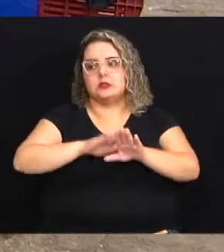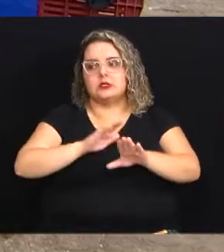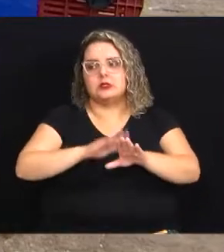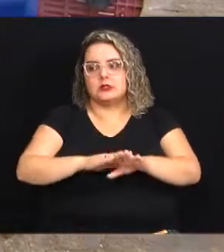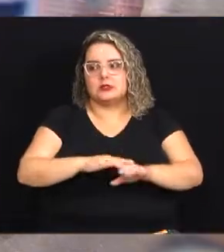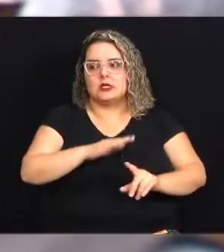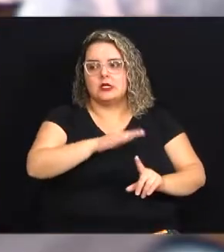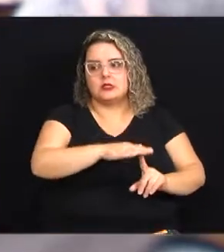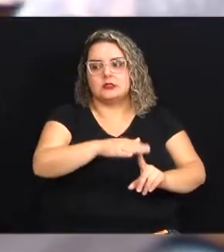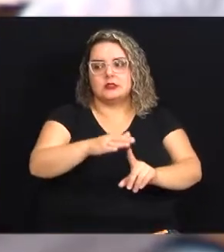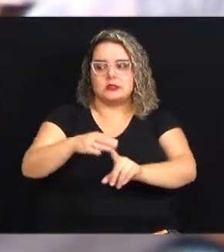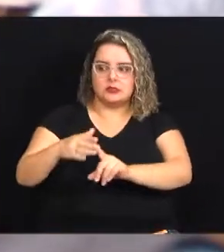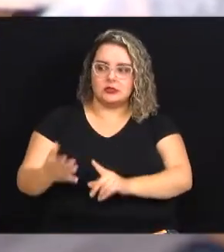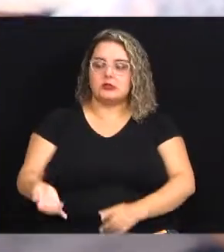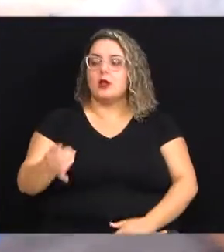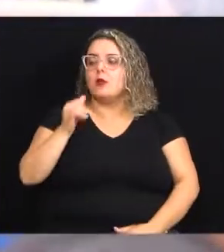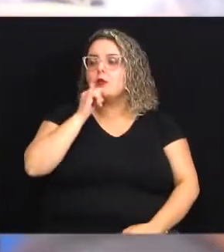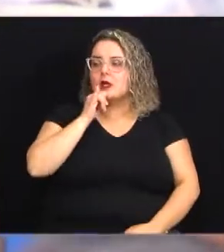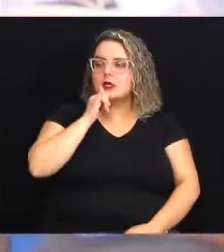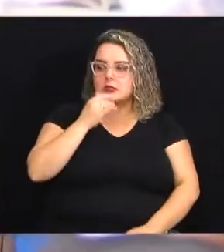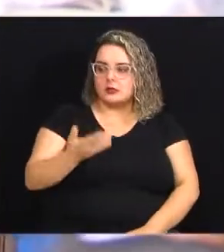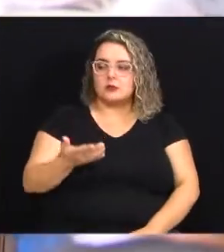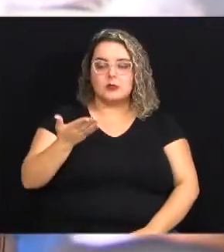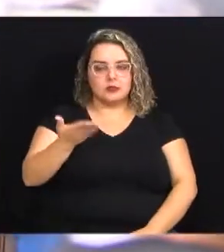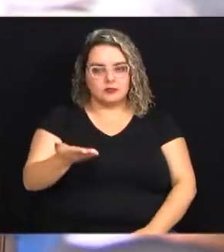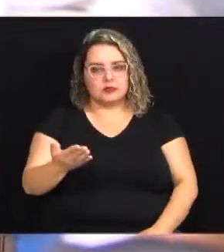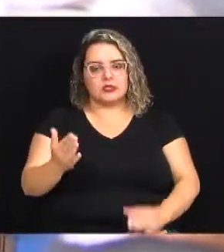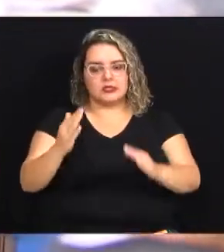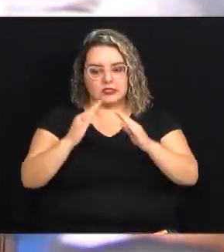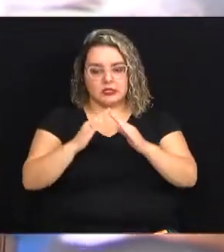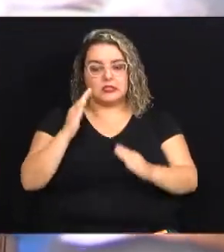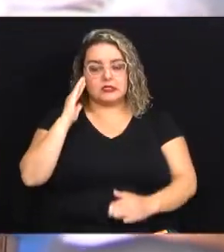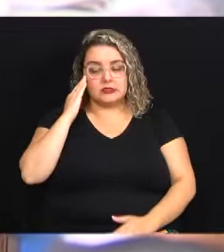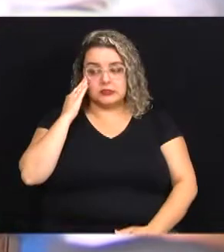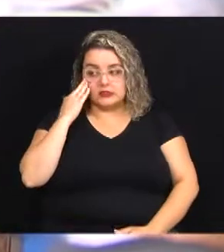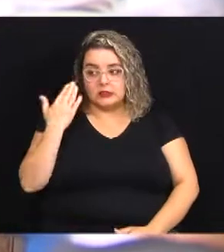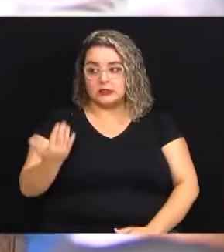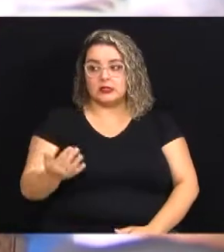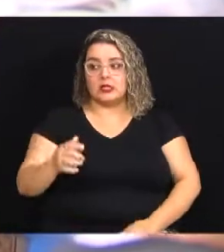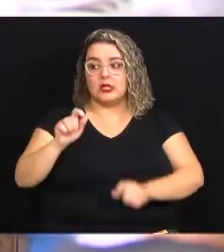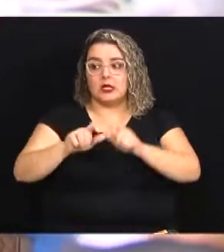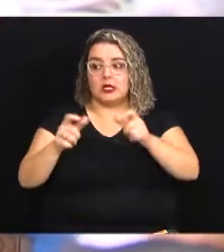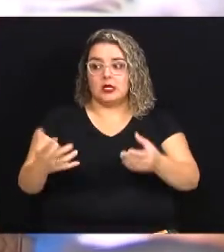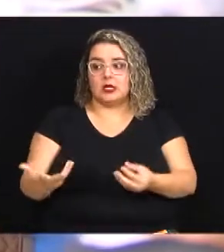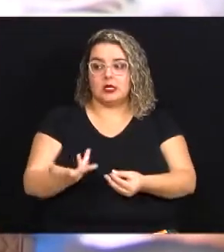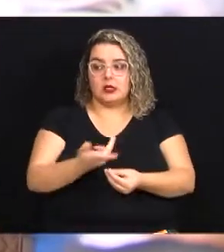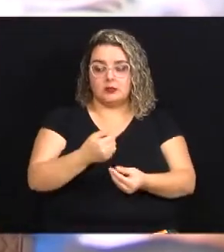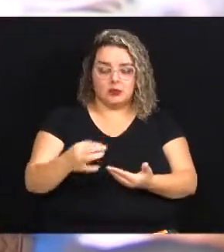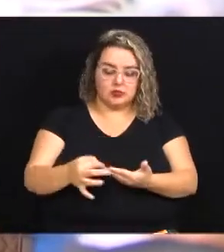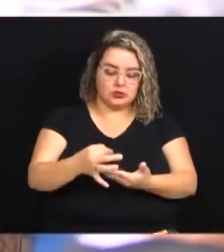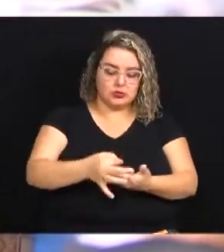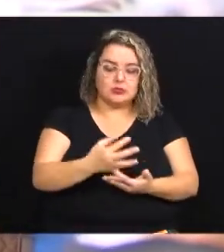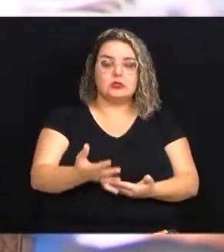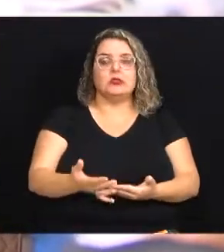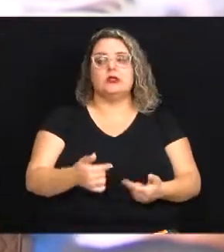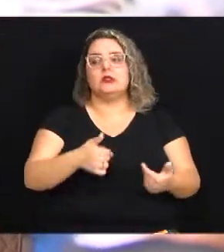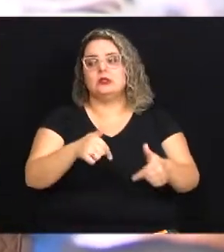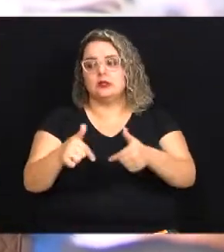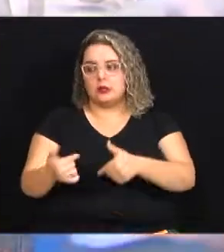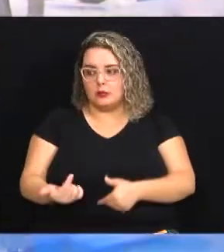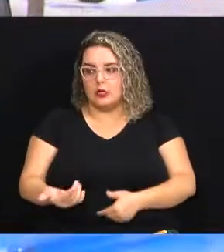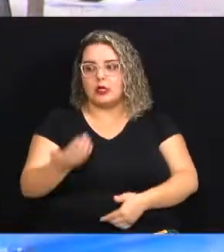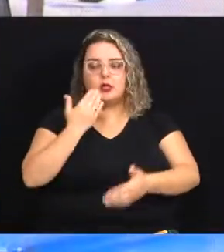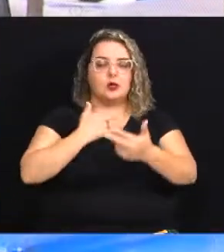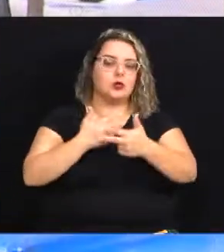atividades nessas feiras. Então, por exemplo, olha, para você que está em casa entender a pessoa é artesã trabalha com